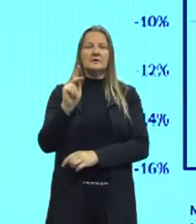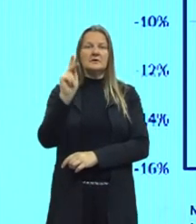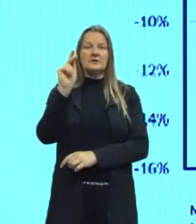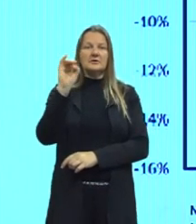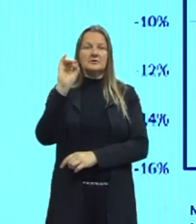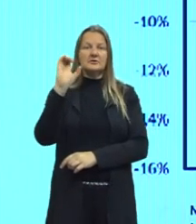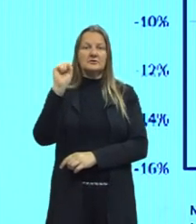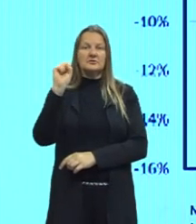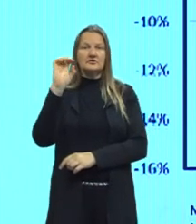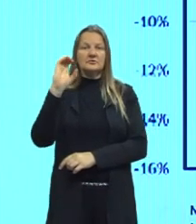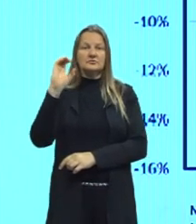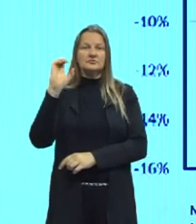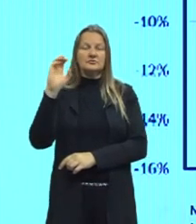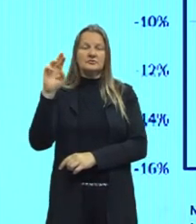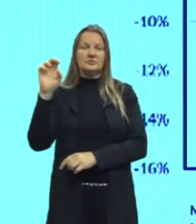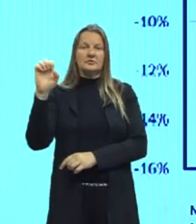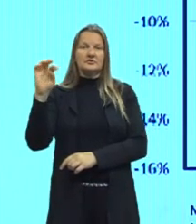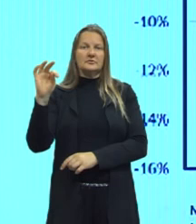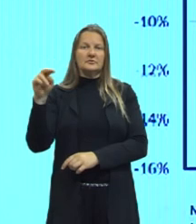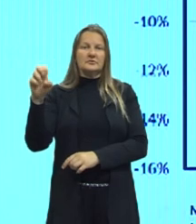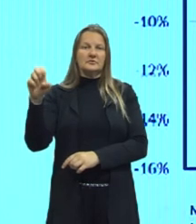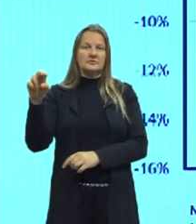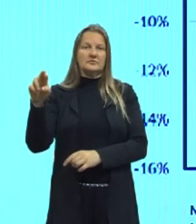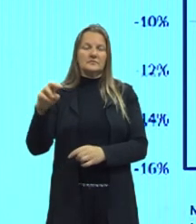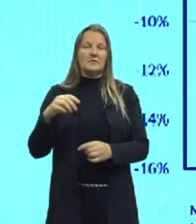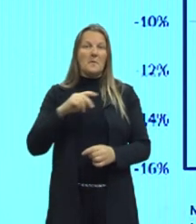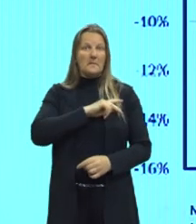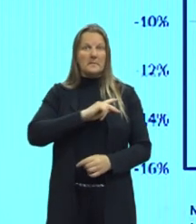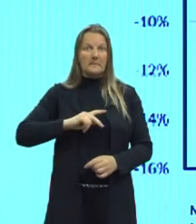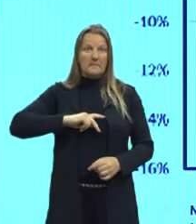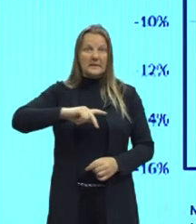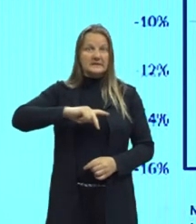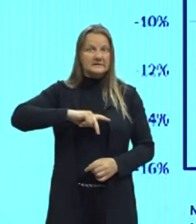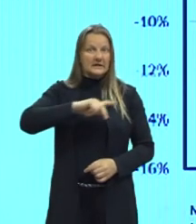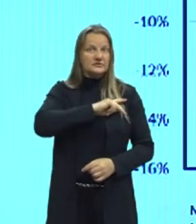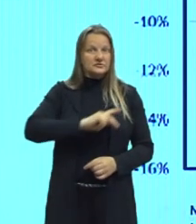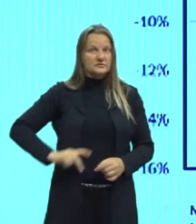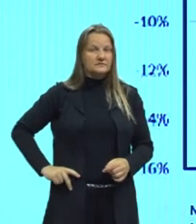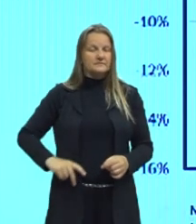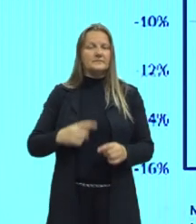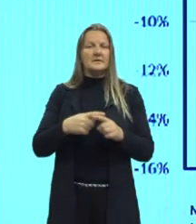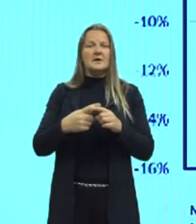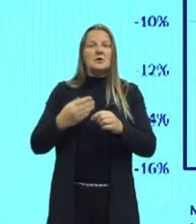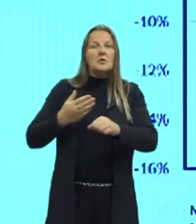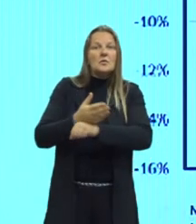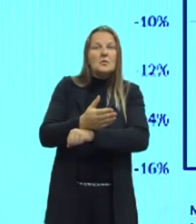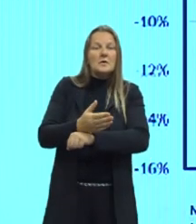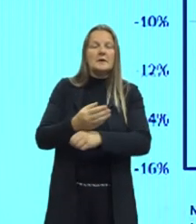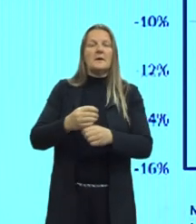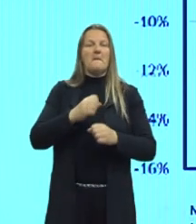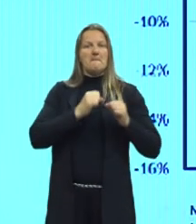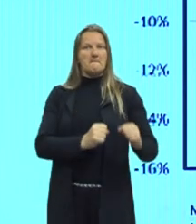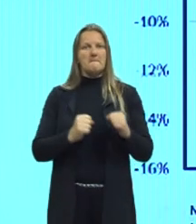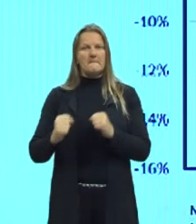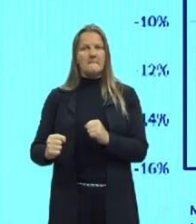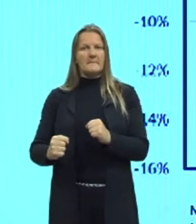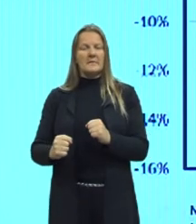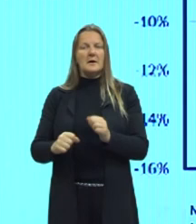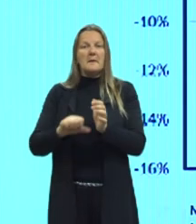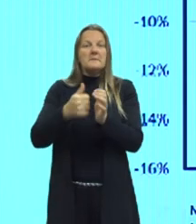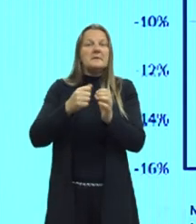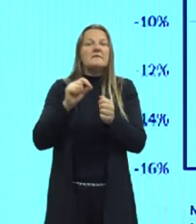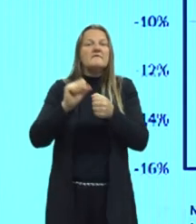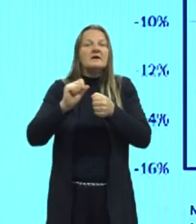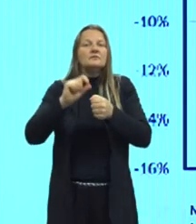temos o De La Rua, decreta essa moratória, ele entra no poder, né, como presidente. Primeira coisa que ele